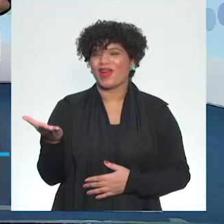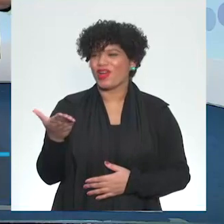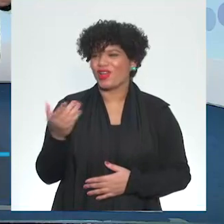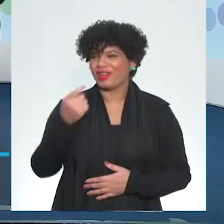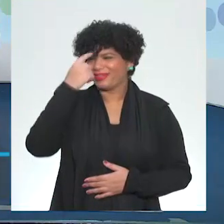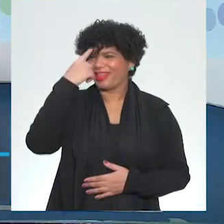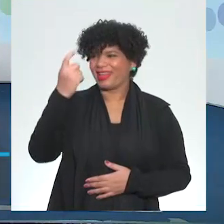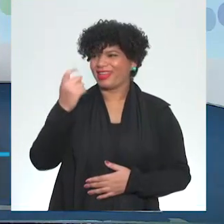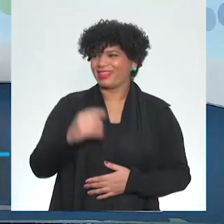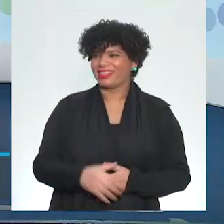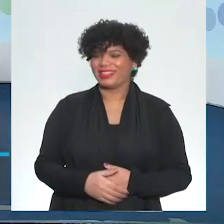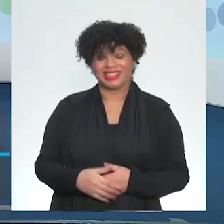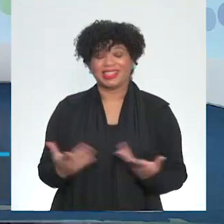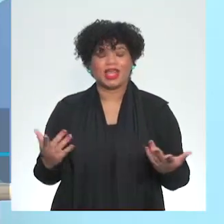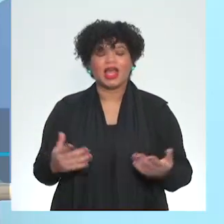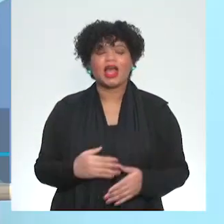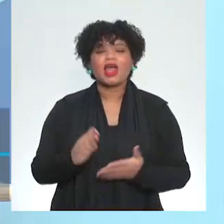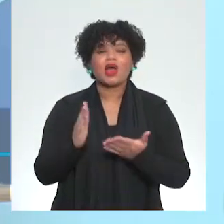entendeu?